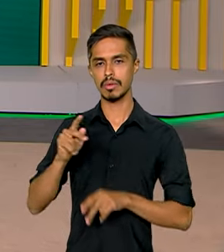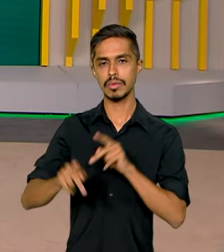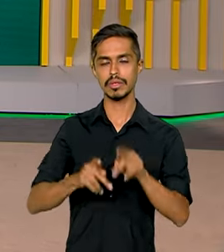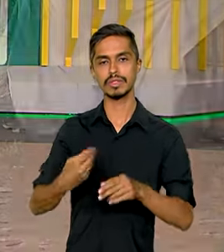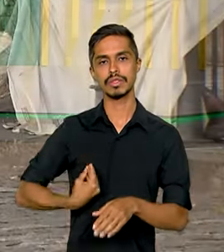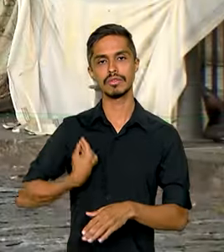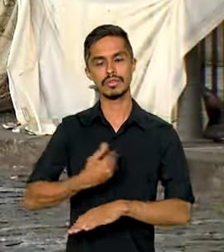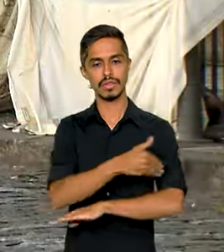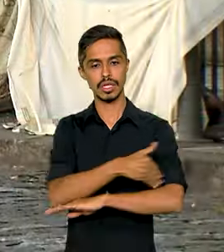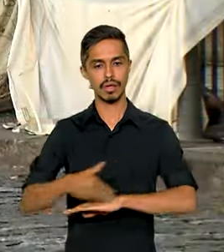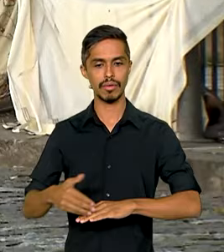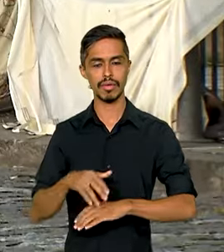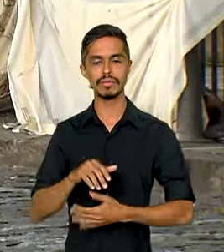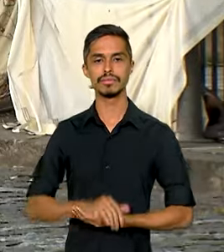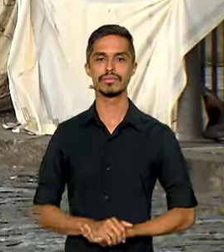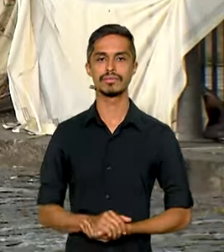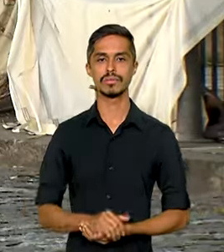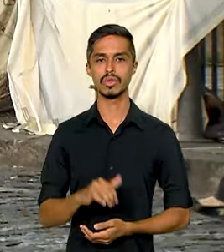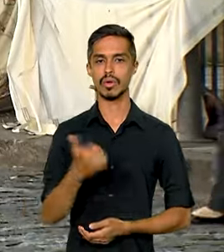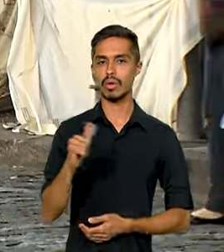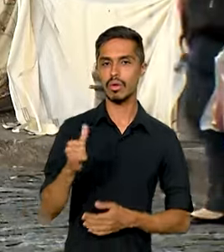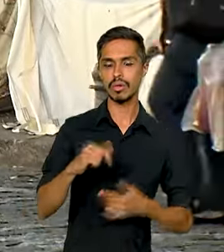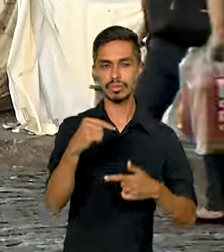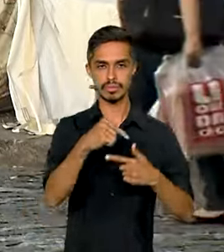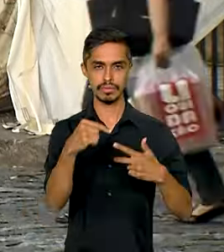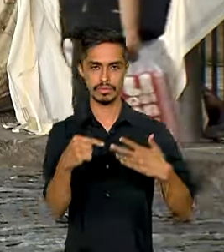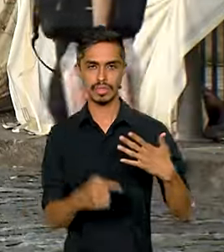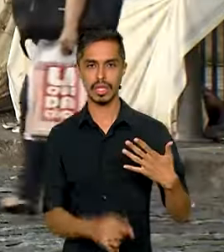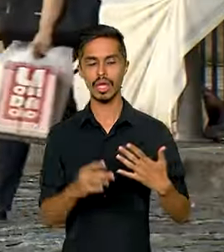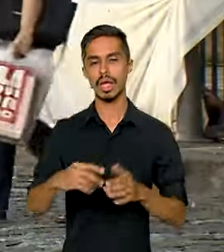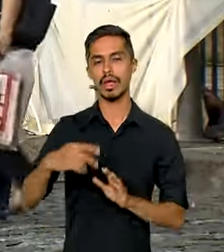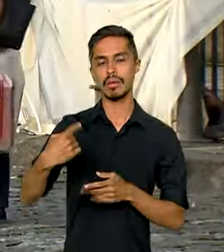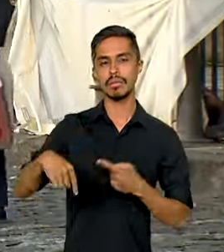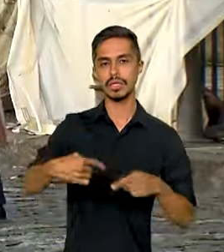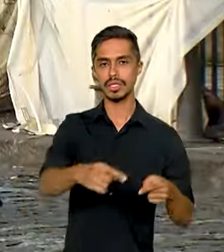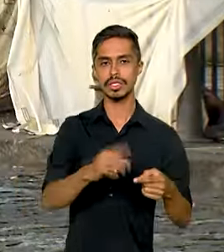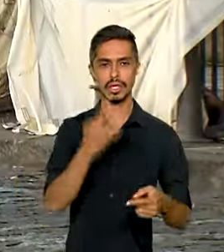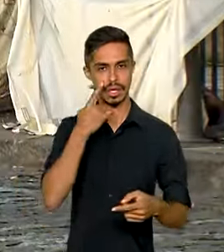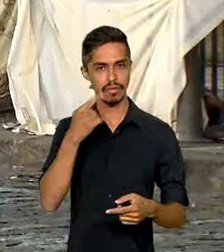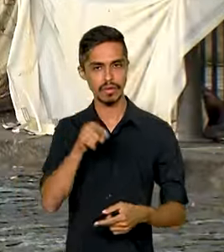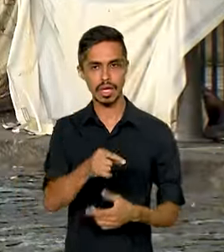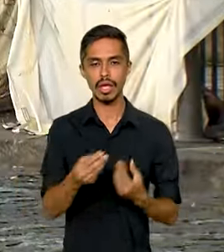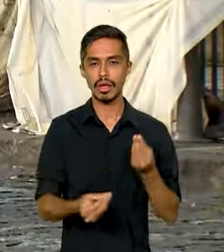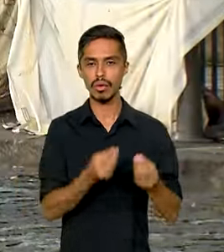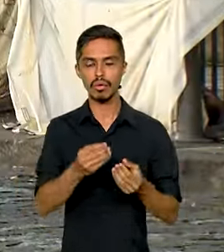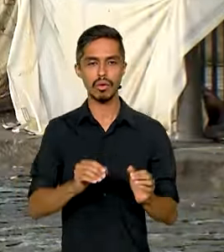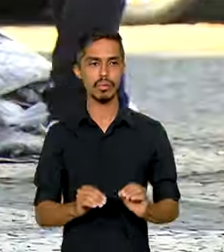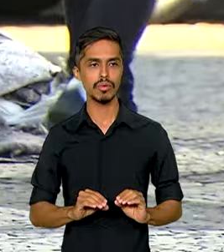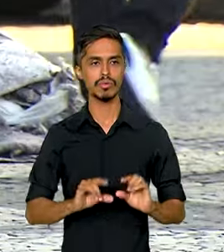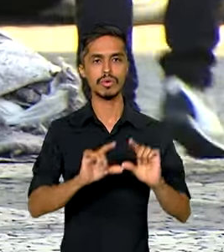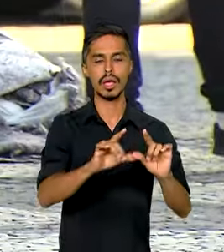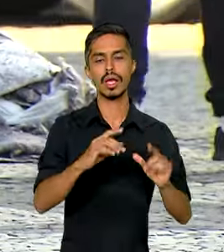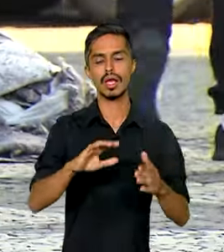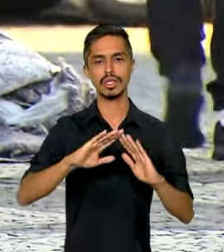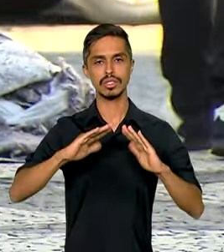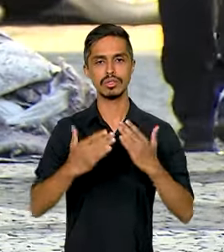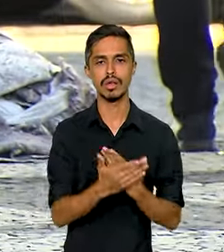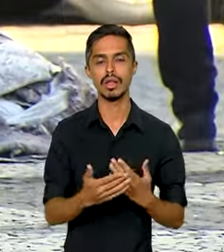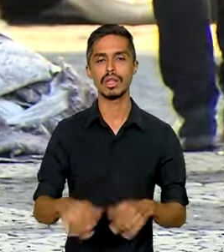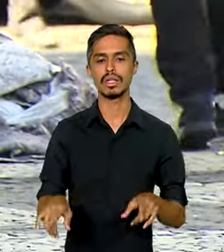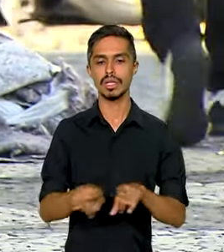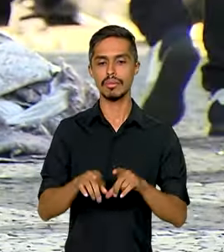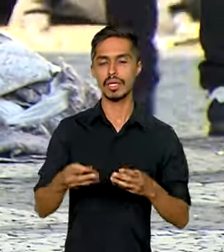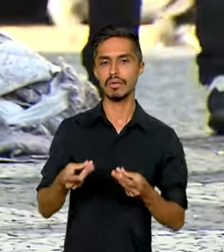rua. Com 11 diretrizes, a política prevê programas de elevação de escolaridade, qualificação